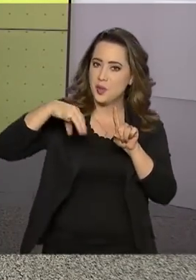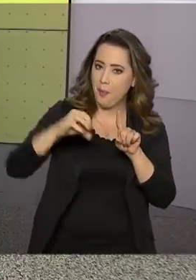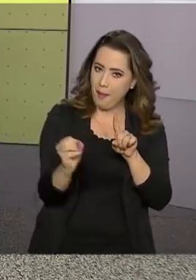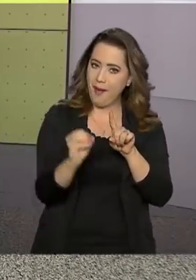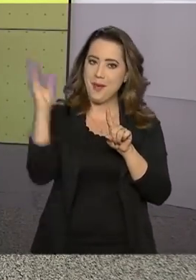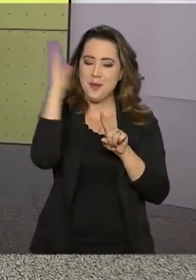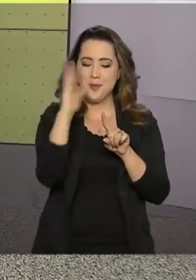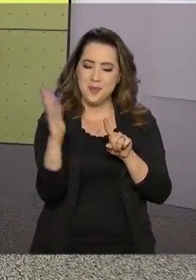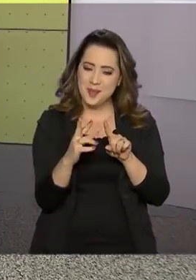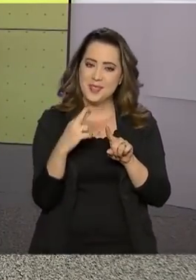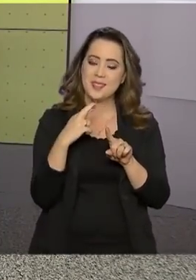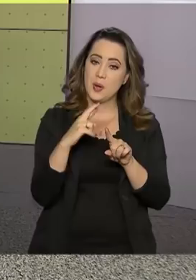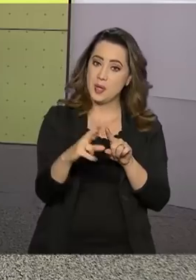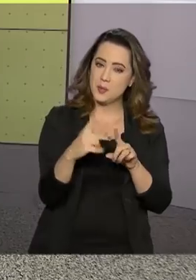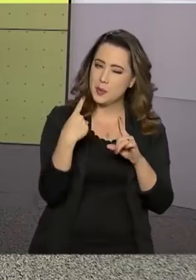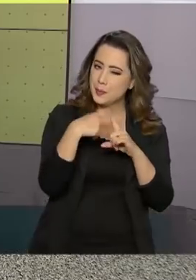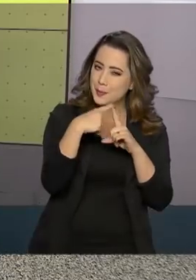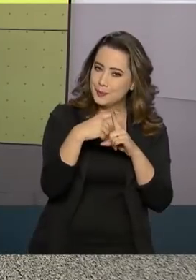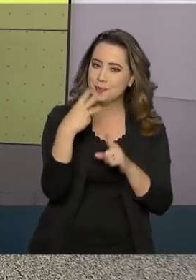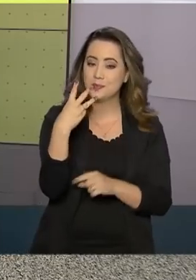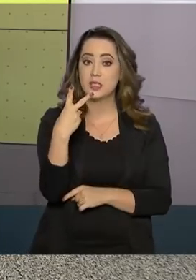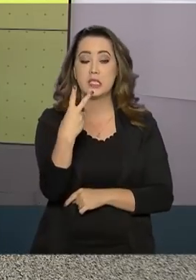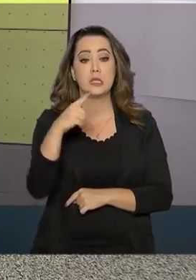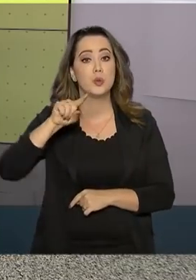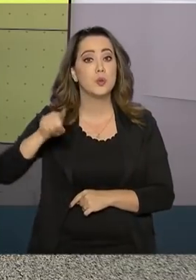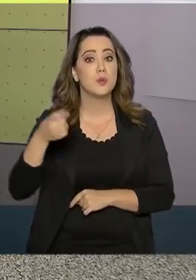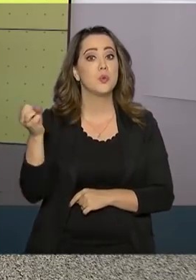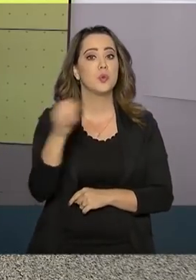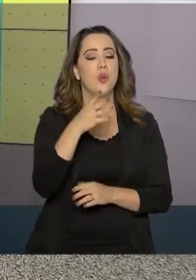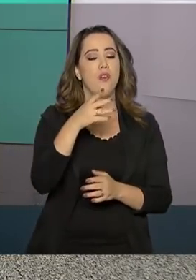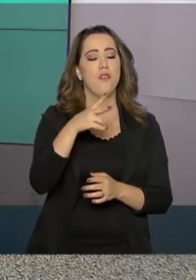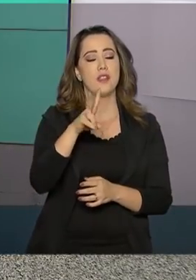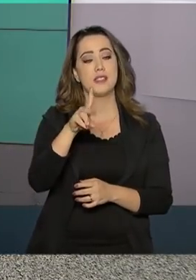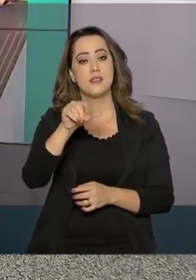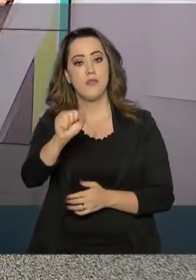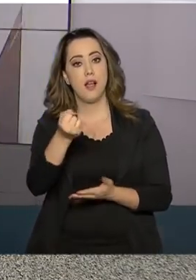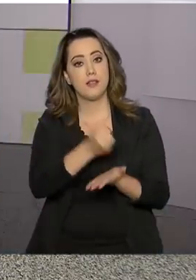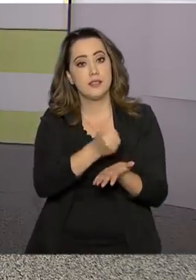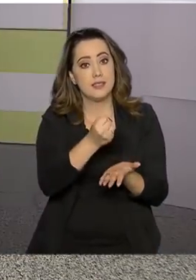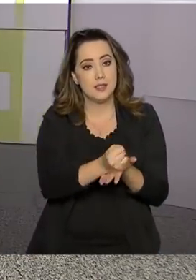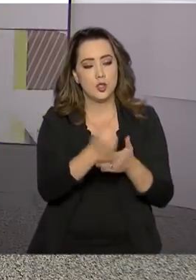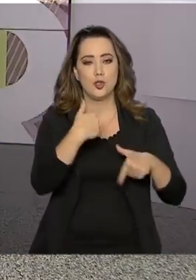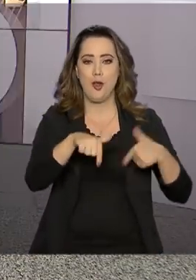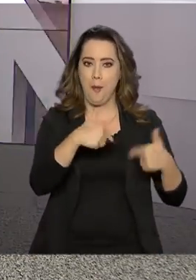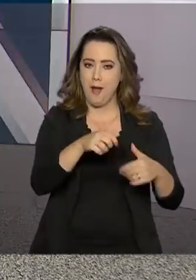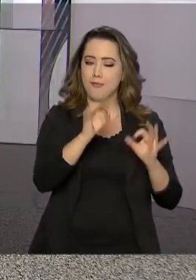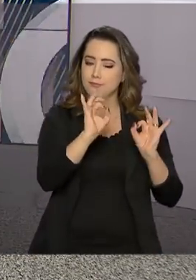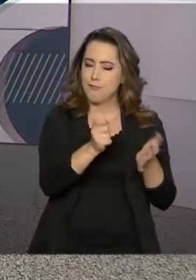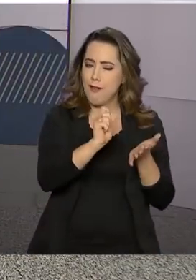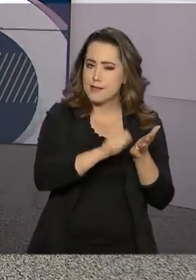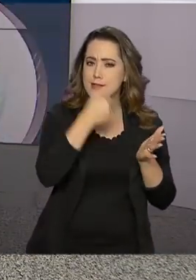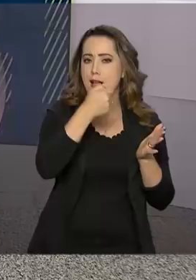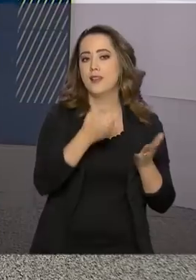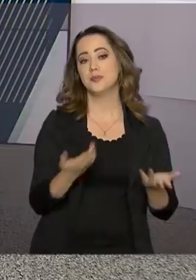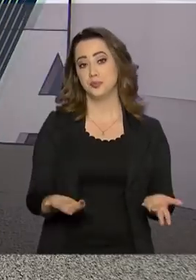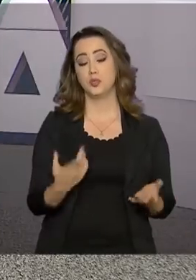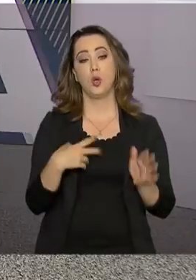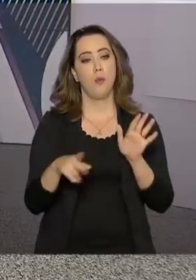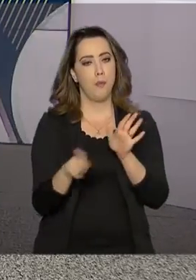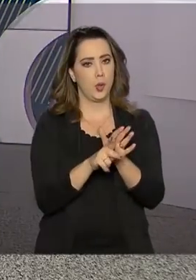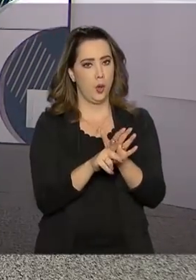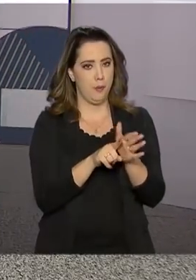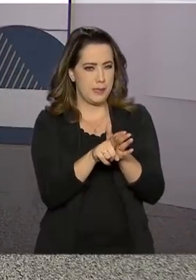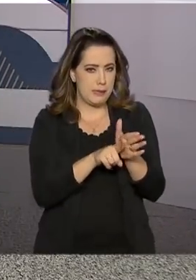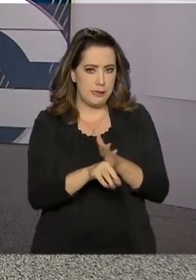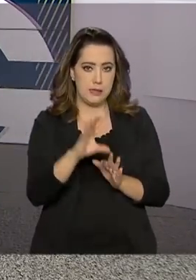registrou um saldo positivo de 32 mil novas vagas com carteira assinada no mês passado. Os dados são do Caged, o Cadastro